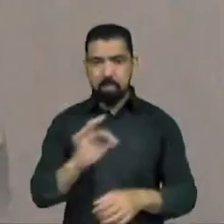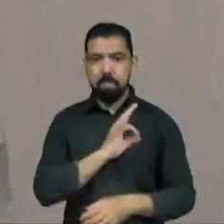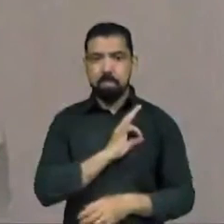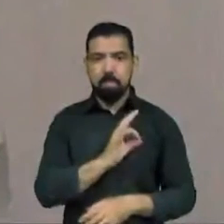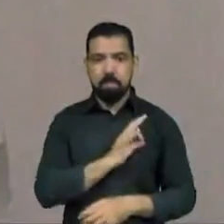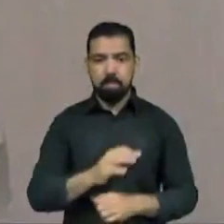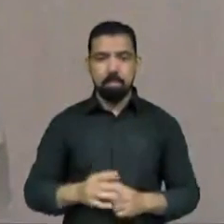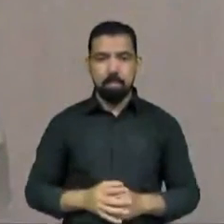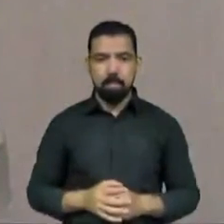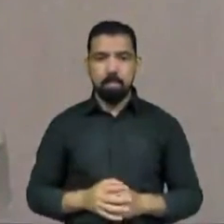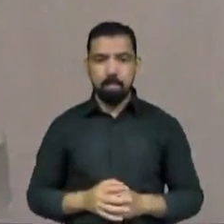humanizado. Obrigado.